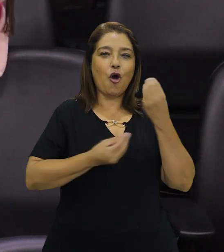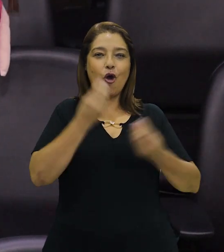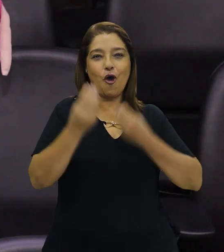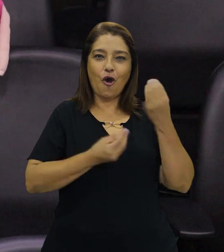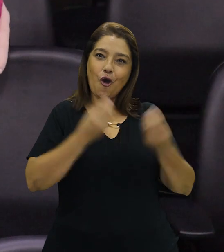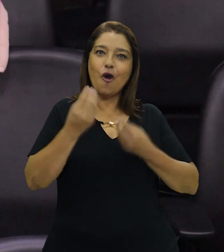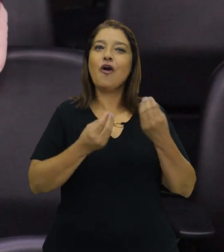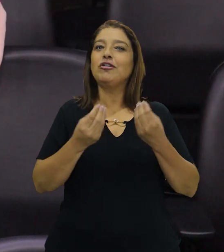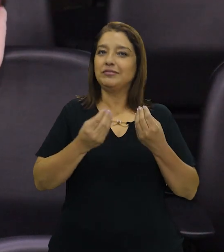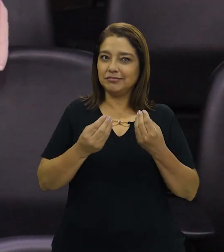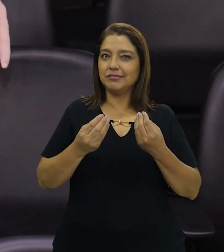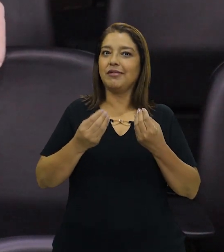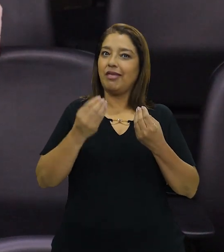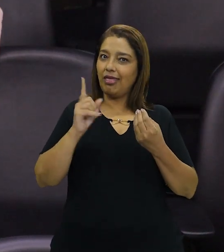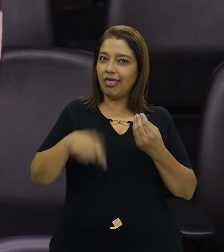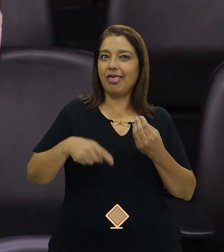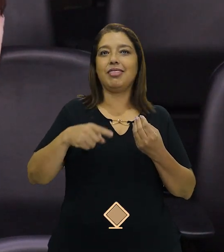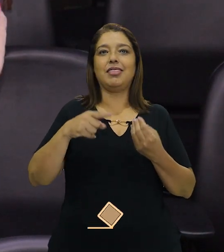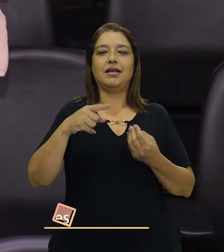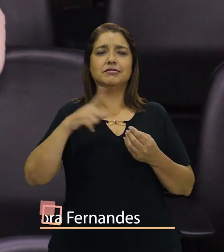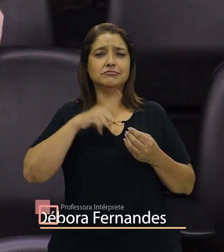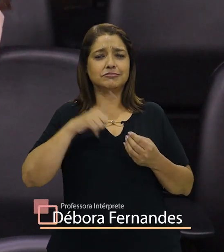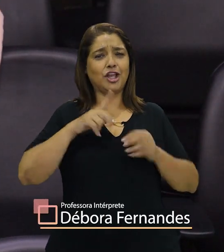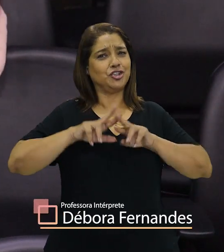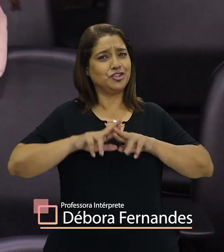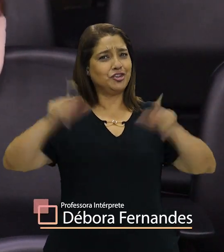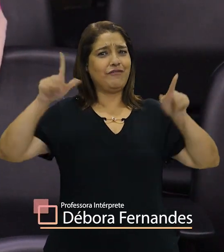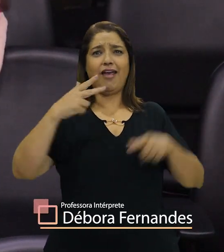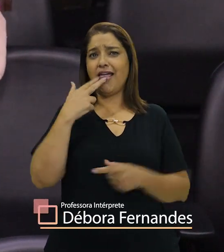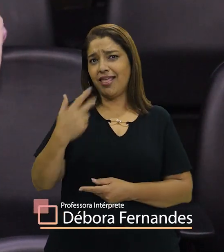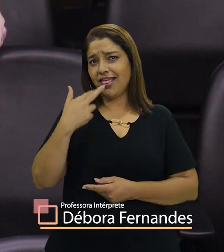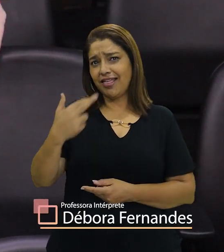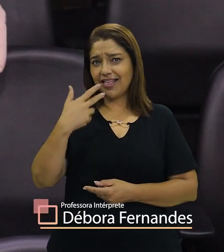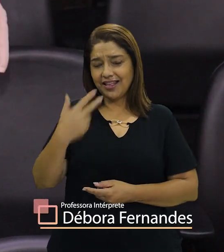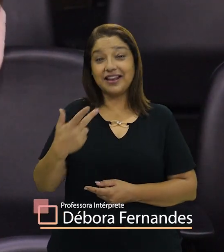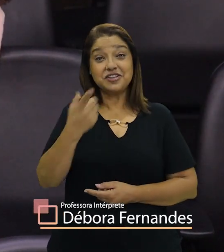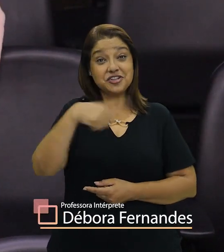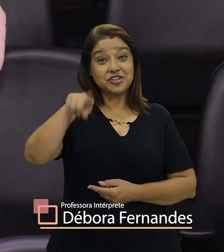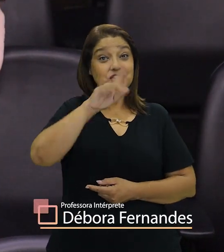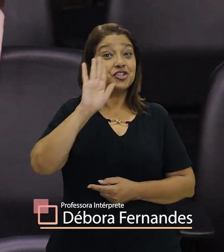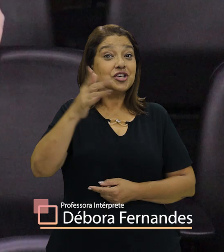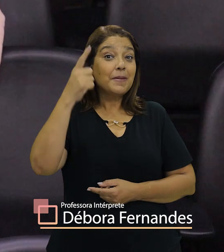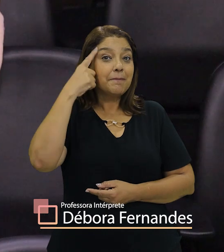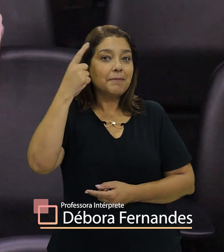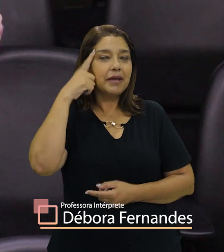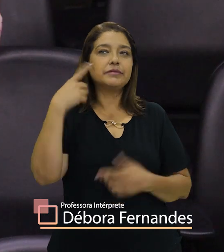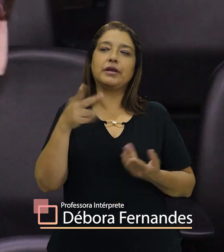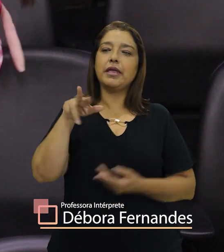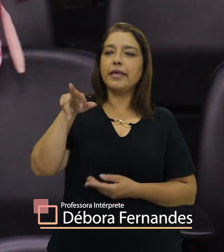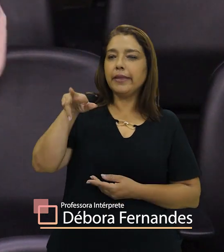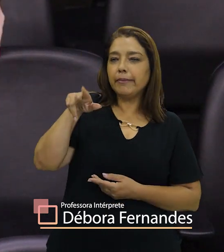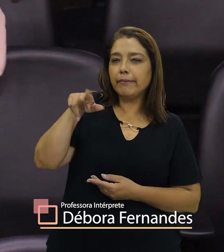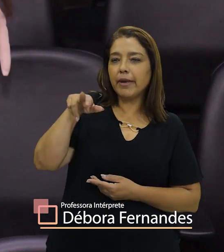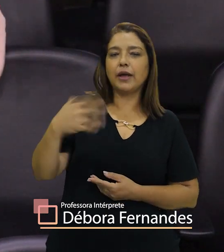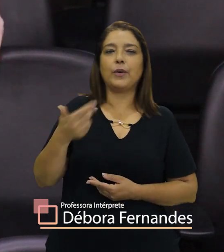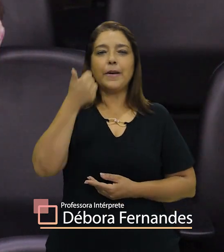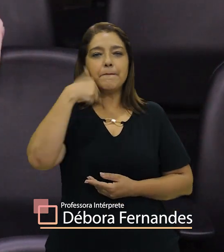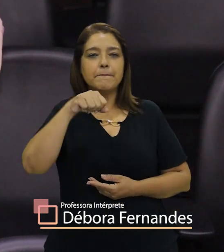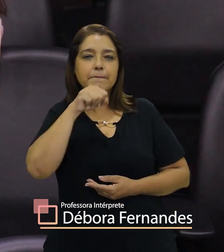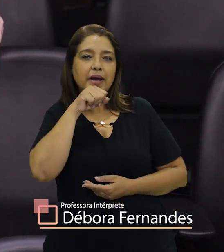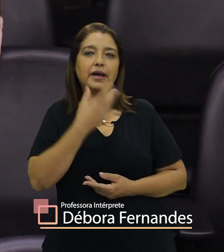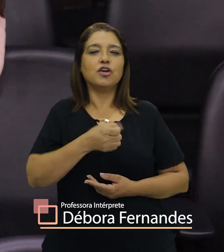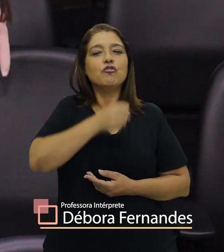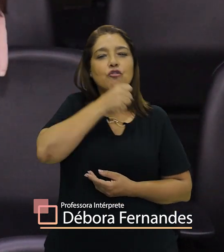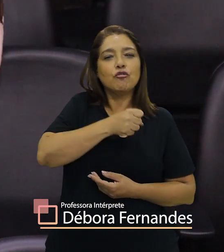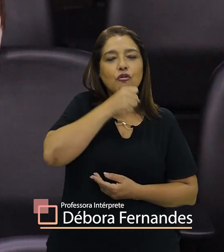família. E de uma forma diferente, em inglês. Já pensaram como dizer irmão, mãe